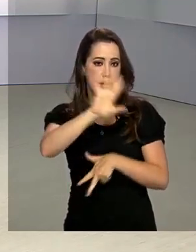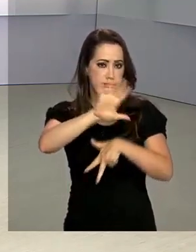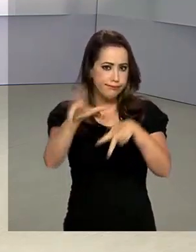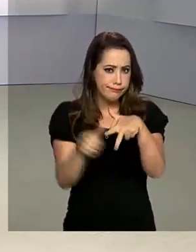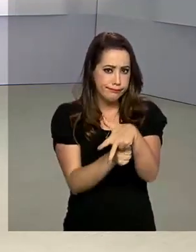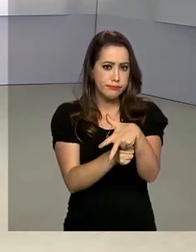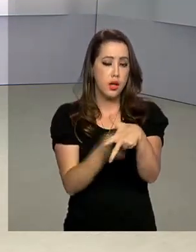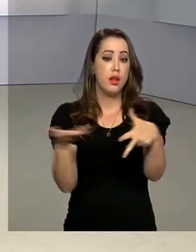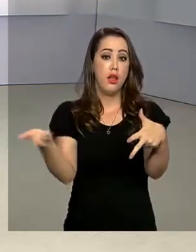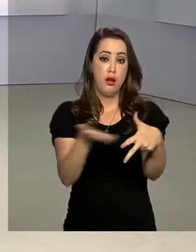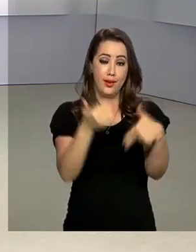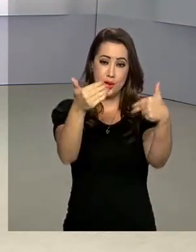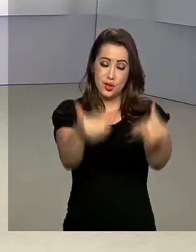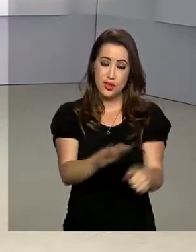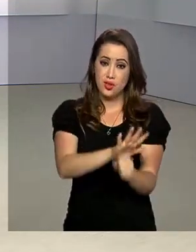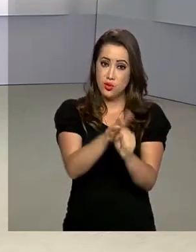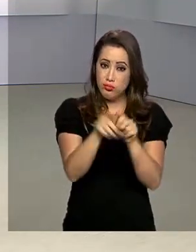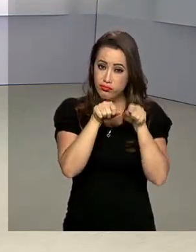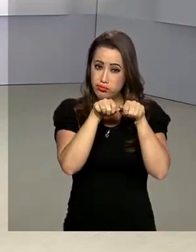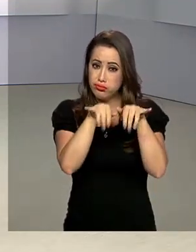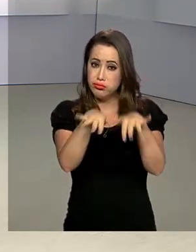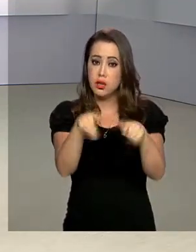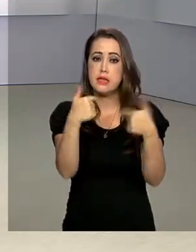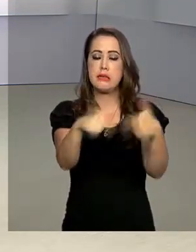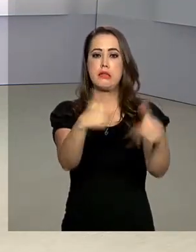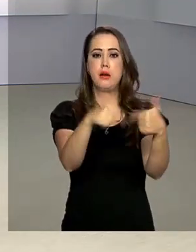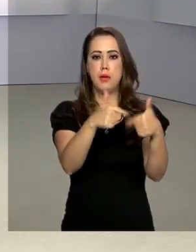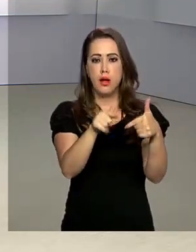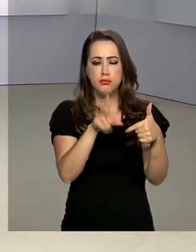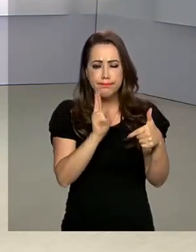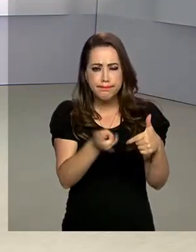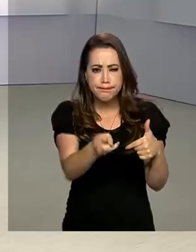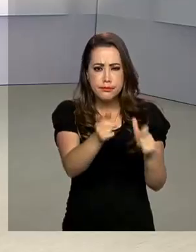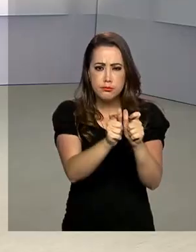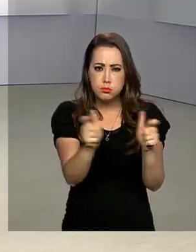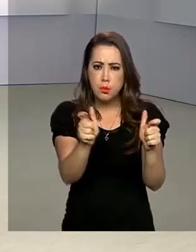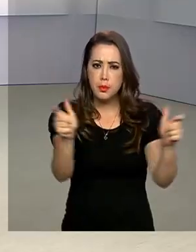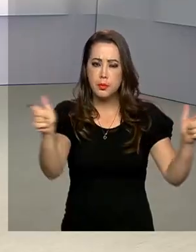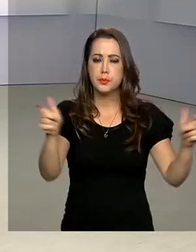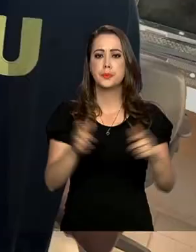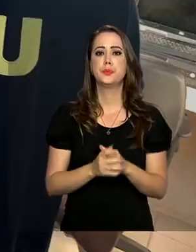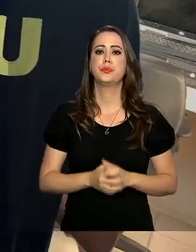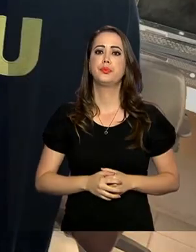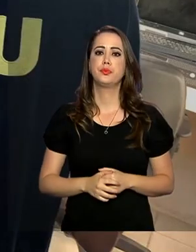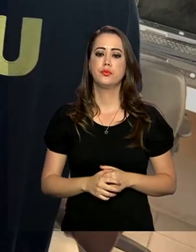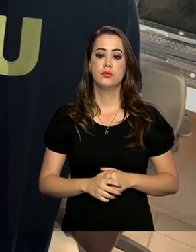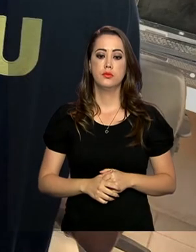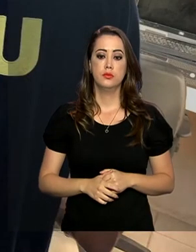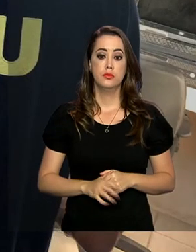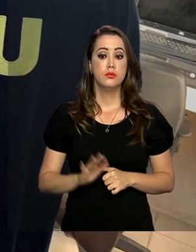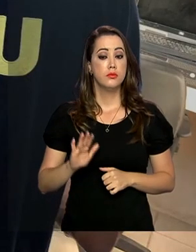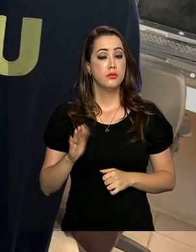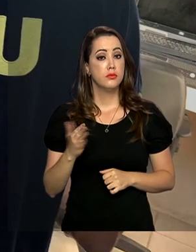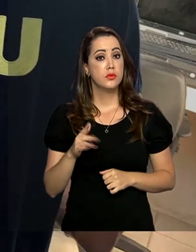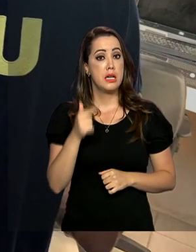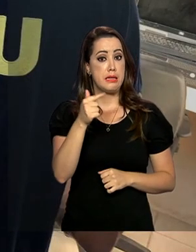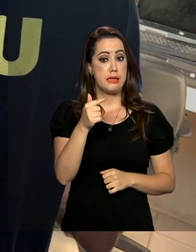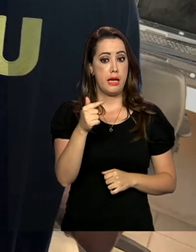combate à corrupção. E agora, diante da pandemia, esse trabalho vem sendo intensificado. Pelo menos